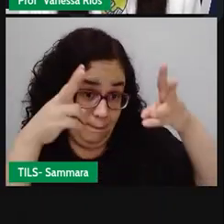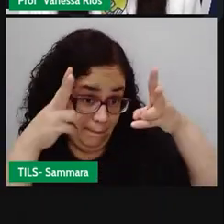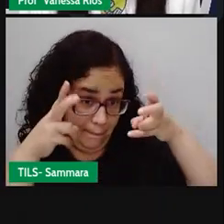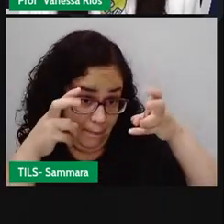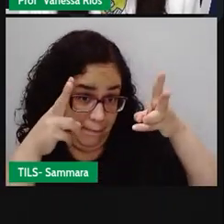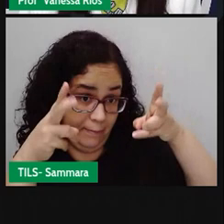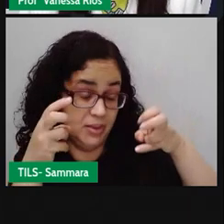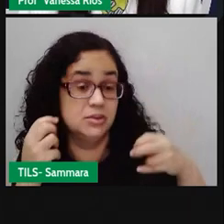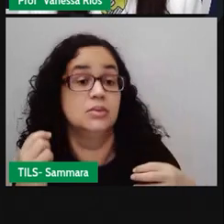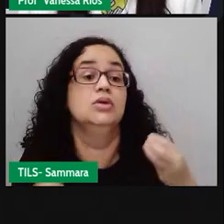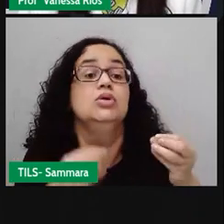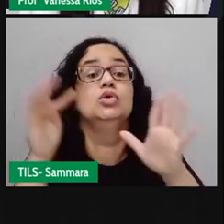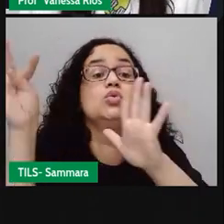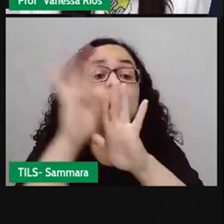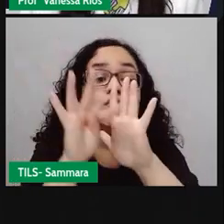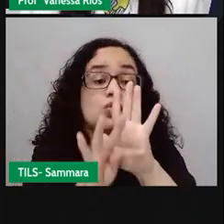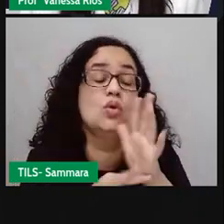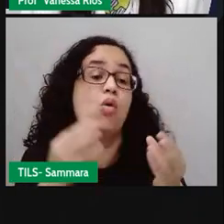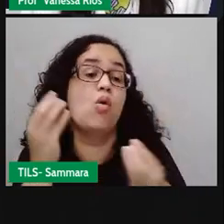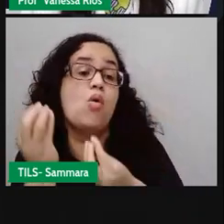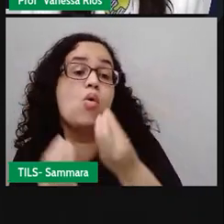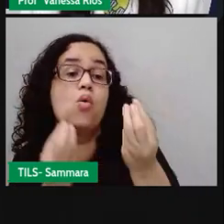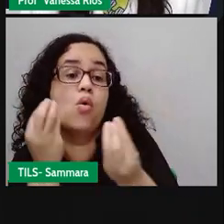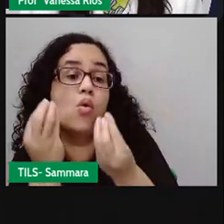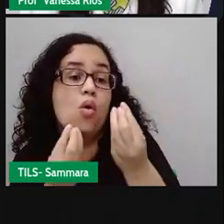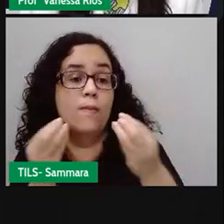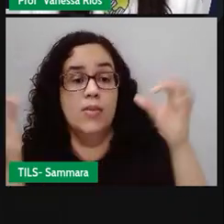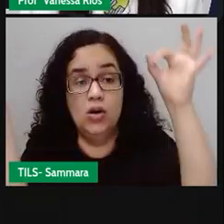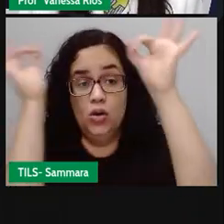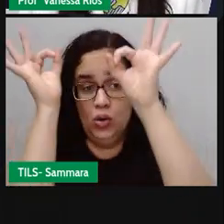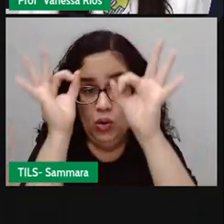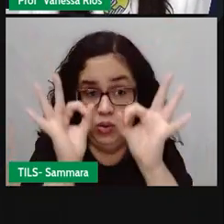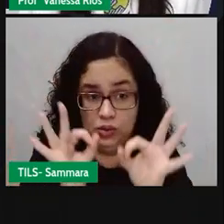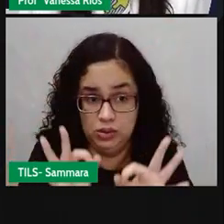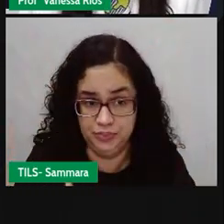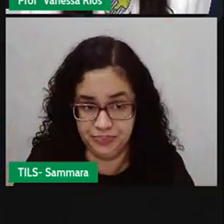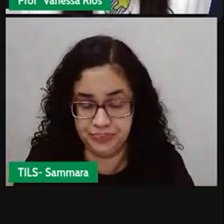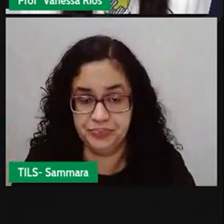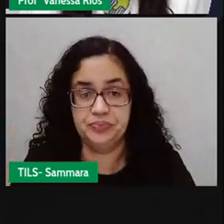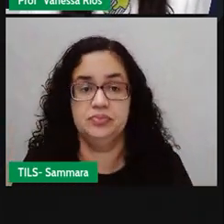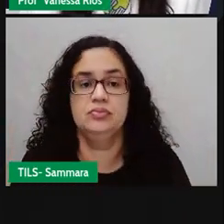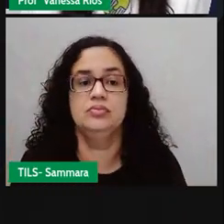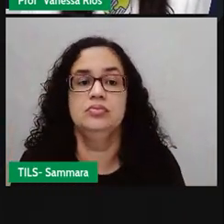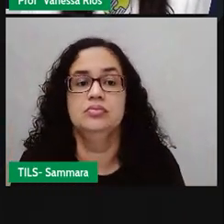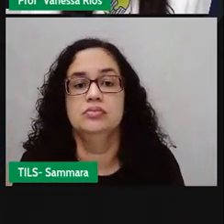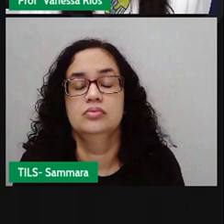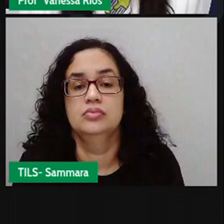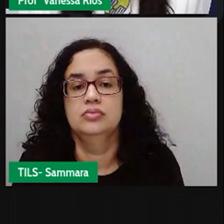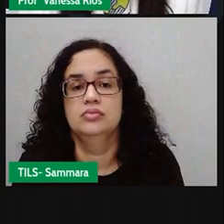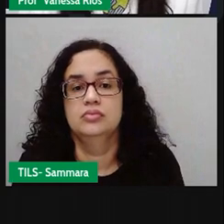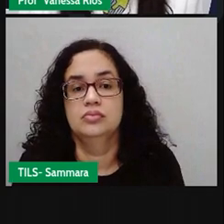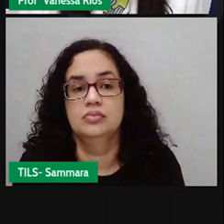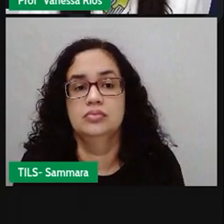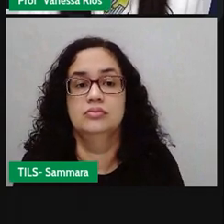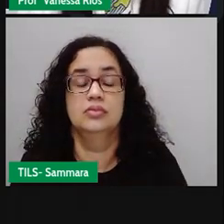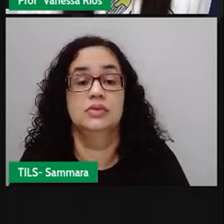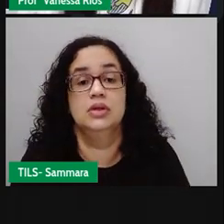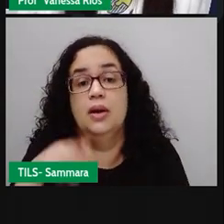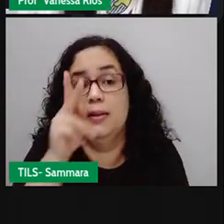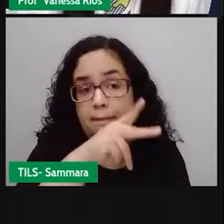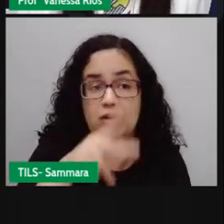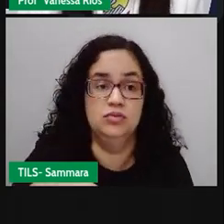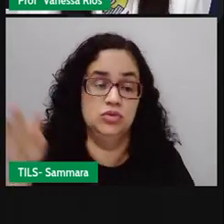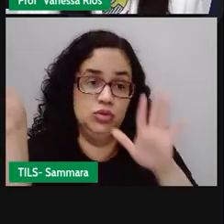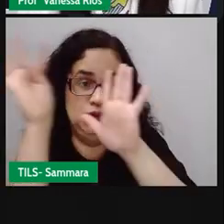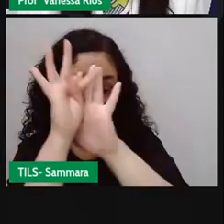estrutura do texto, a forma como ela é organizada na prática. Então, a Pró trouxe esse